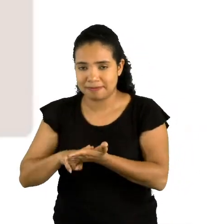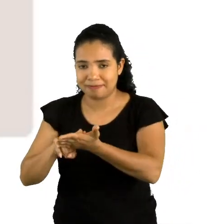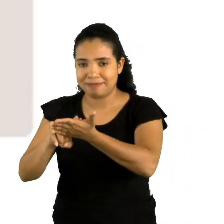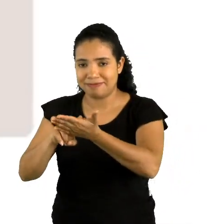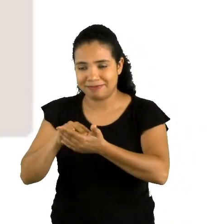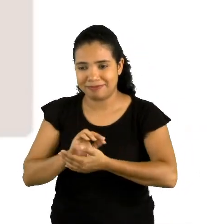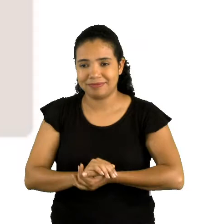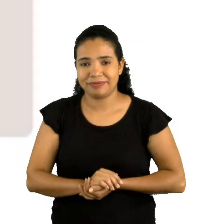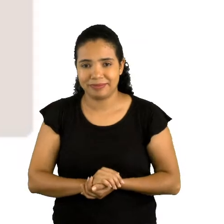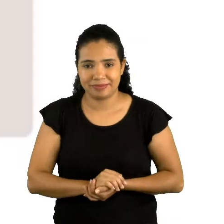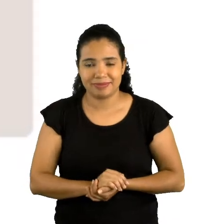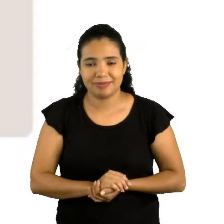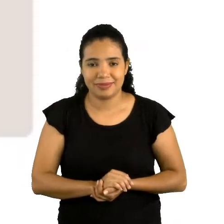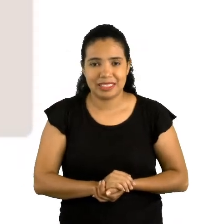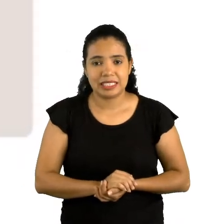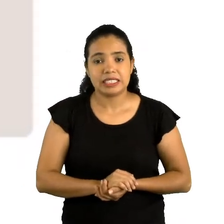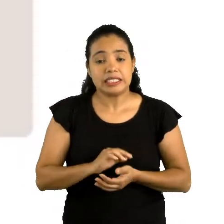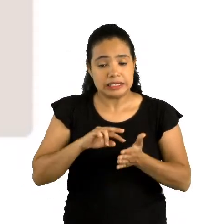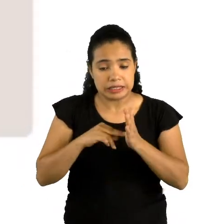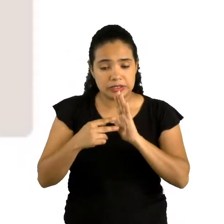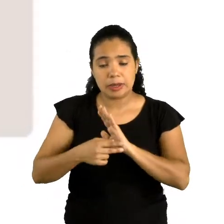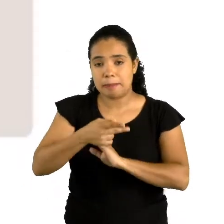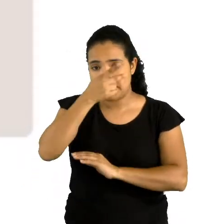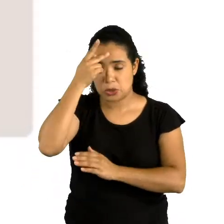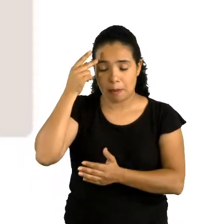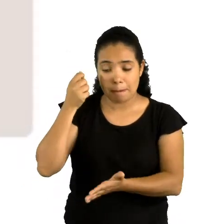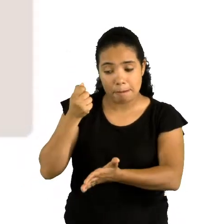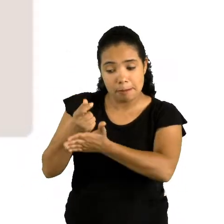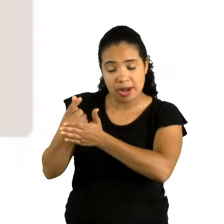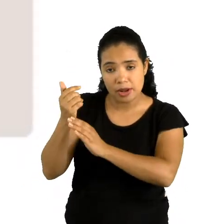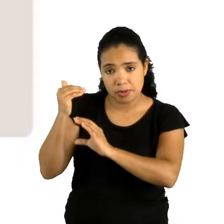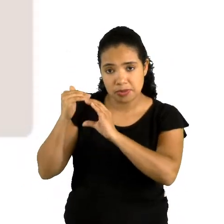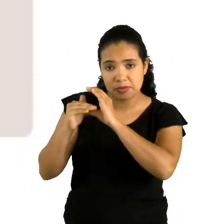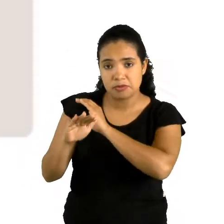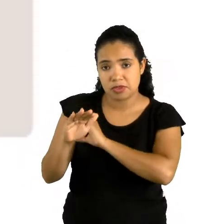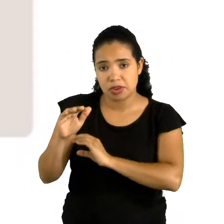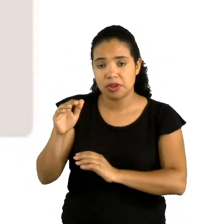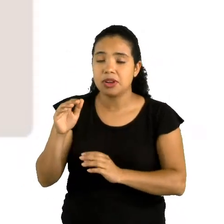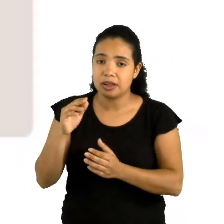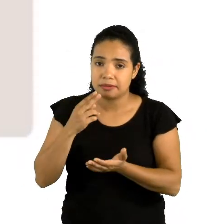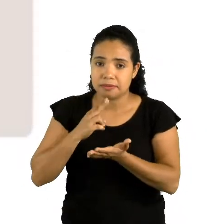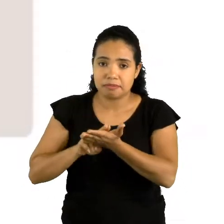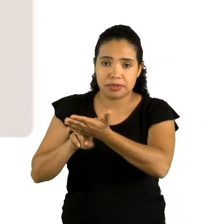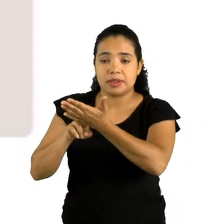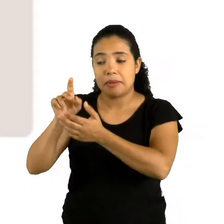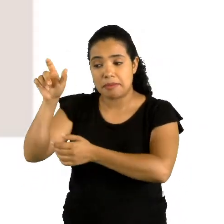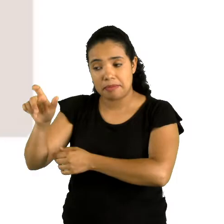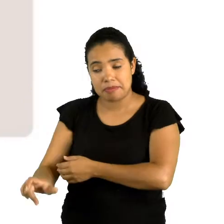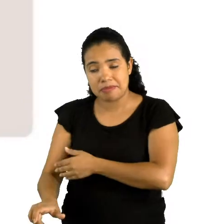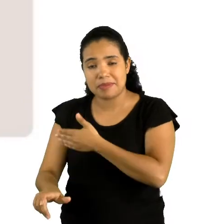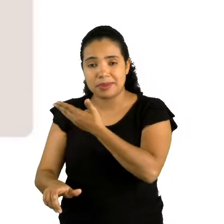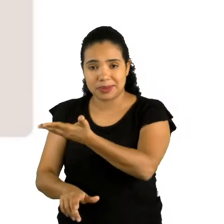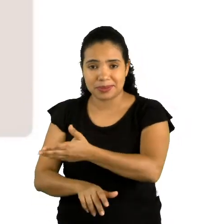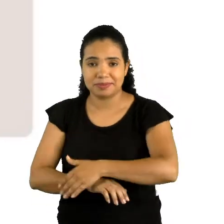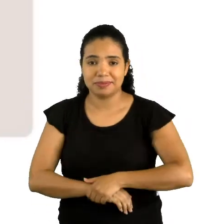Ele indica que a pessoa pagou para enviar aquela carta para aquela outra pessoa.